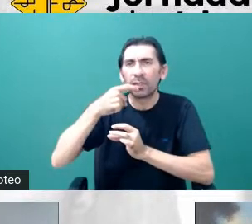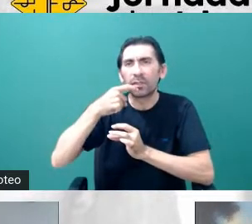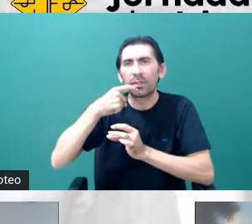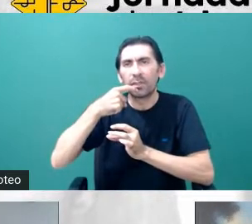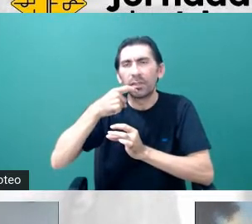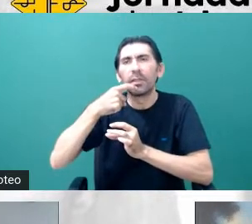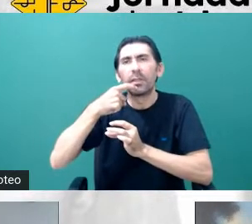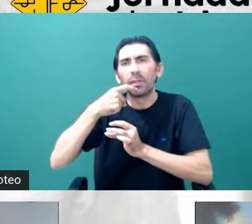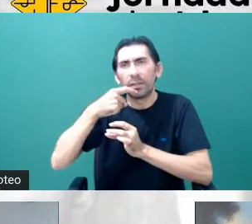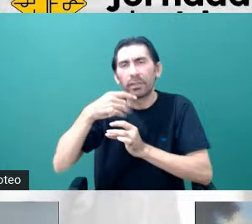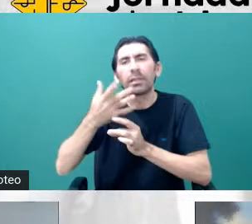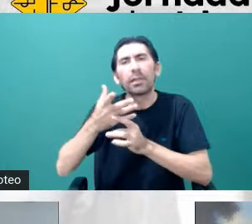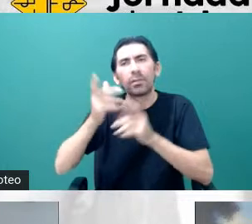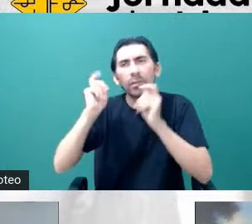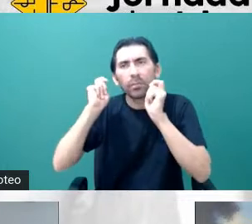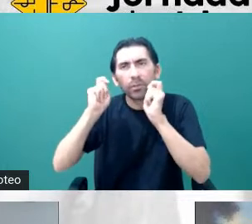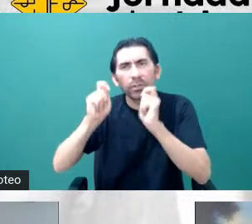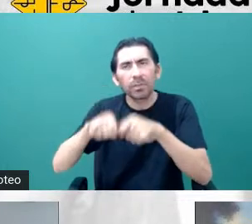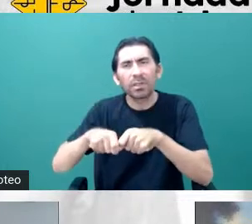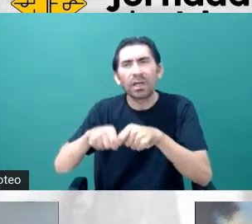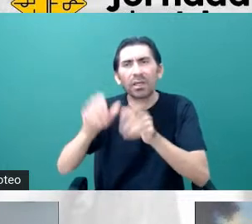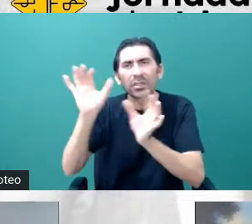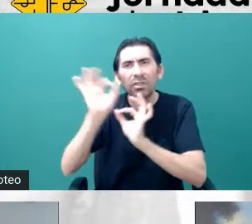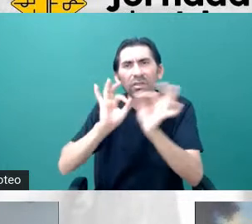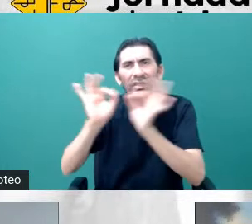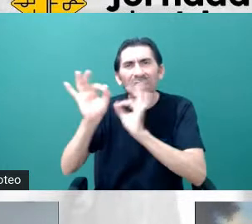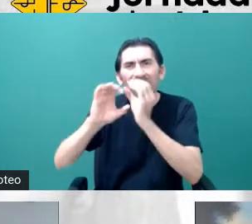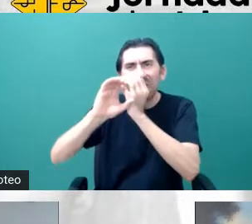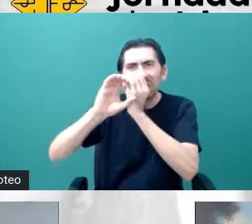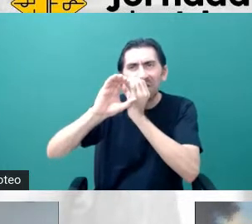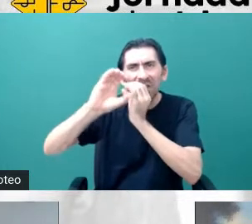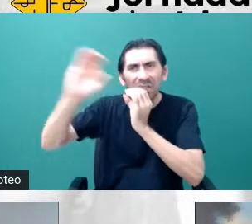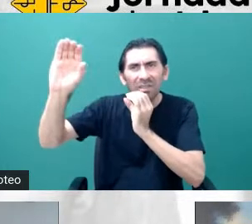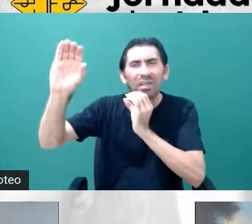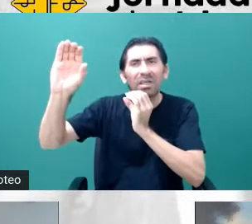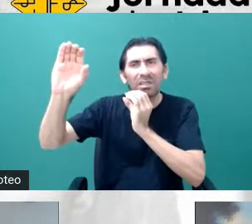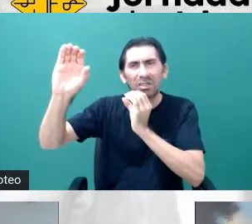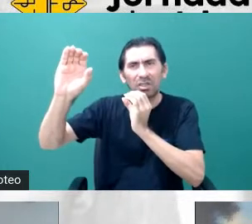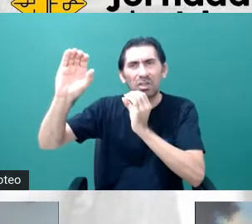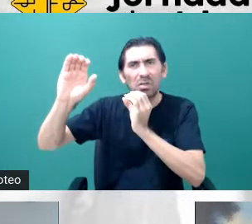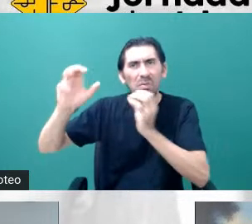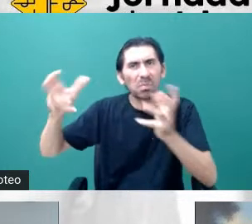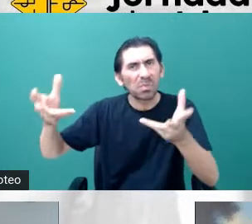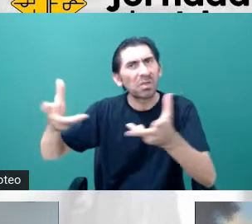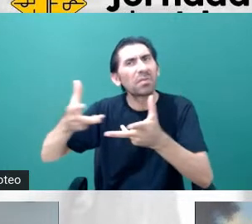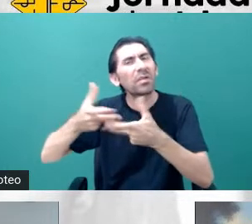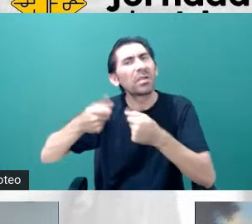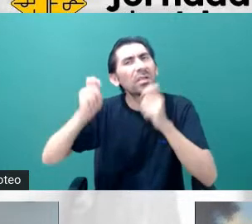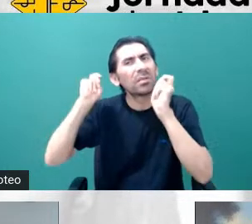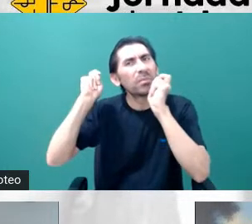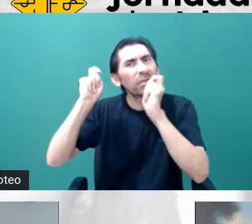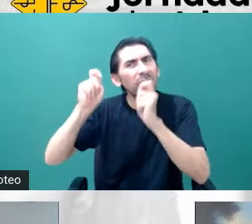espectrógrafo dessa capacidade montado num telescópio dessa capacidade, a gente vai ser capaz de observar, não só